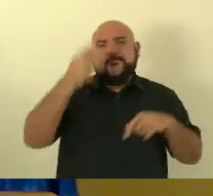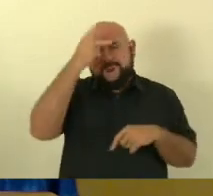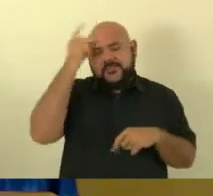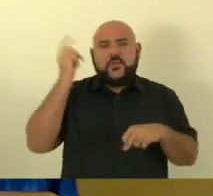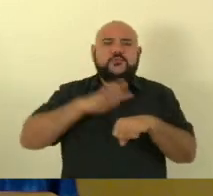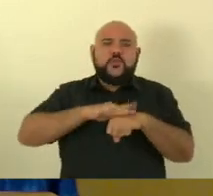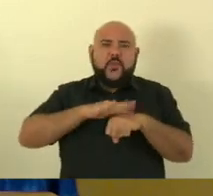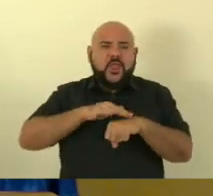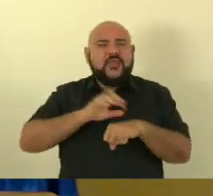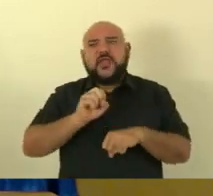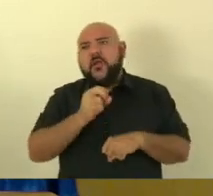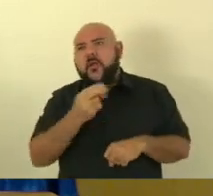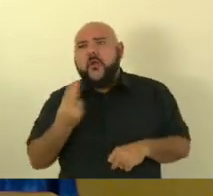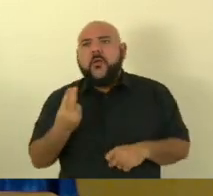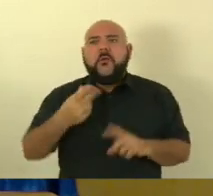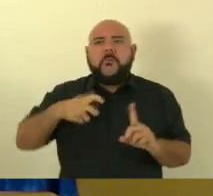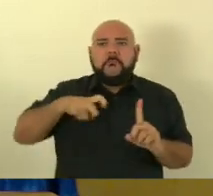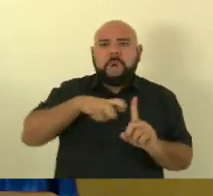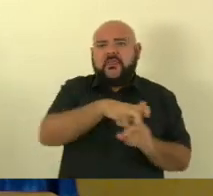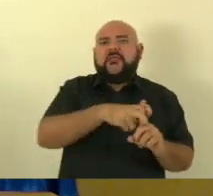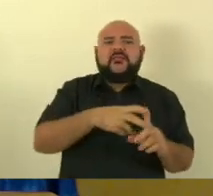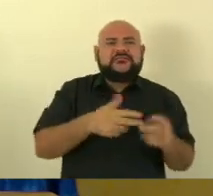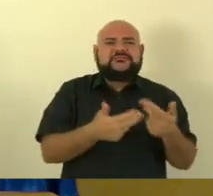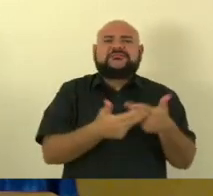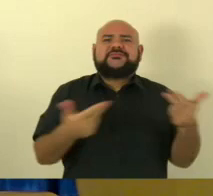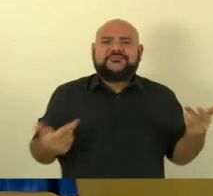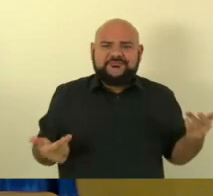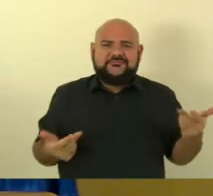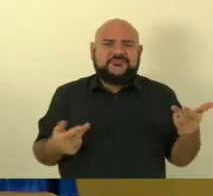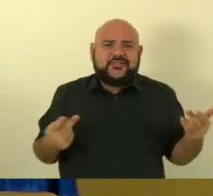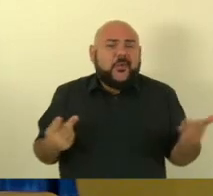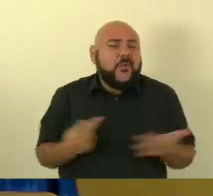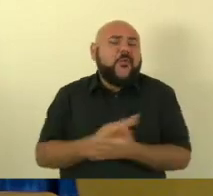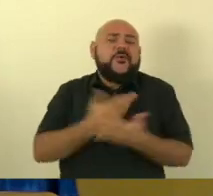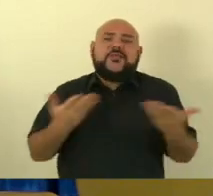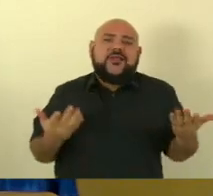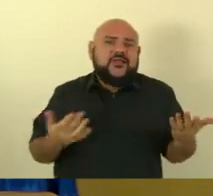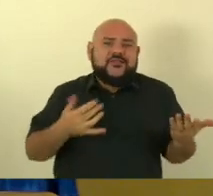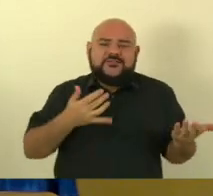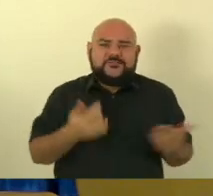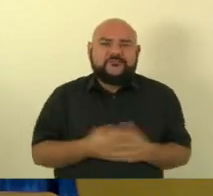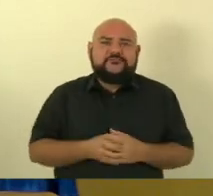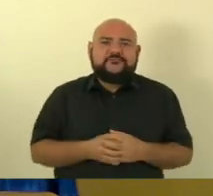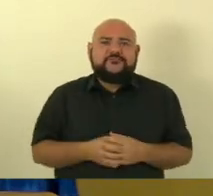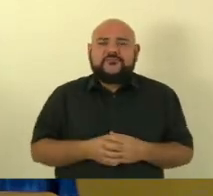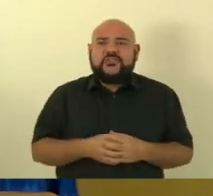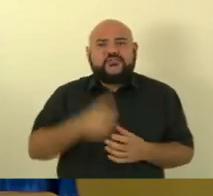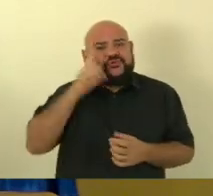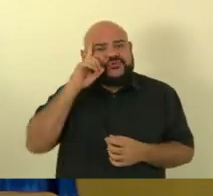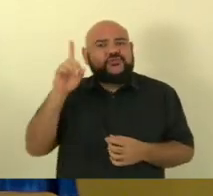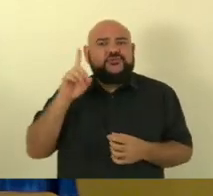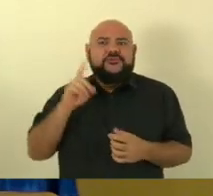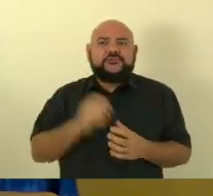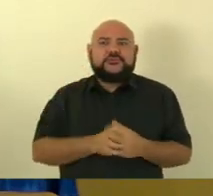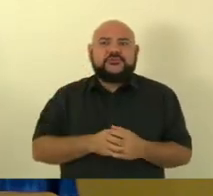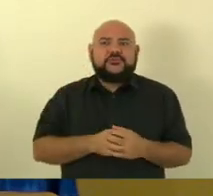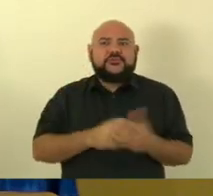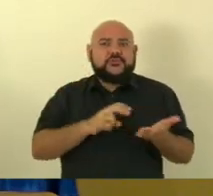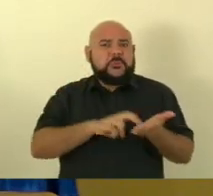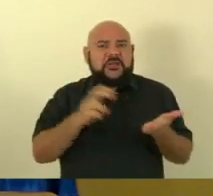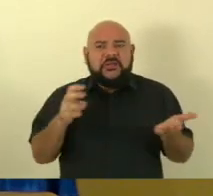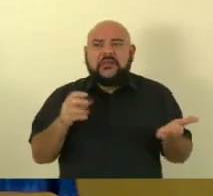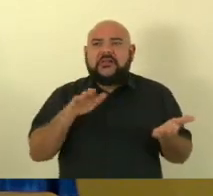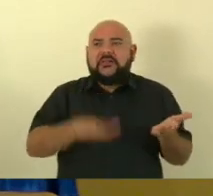acidente de uma forma inevitável durante o dia ou durante a noite ou num feriado e quando num